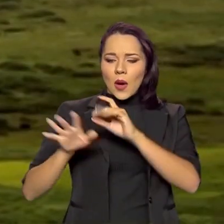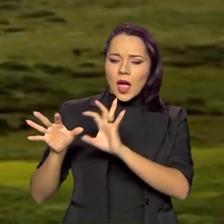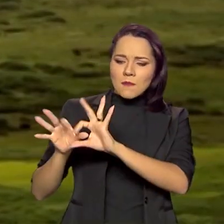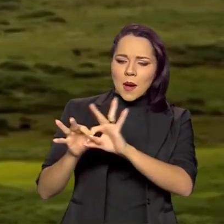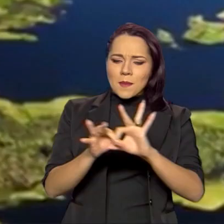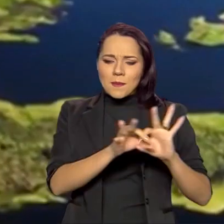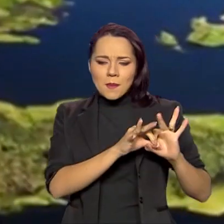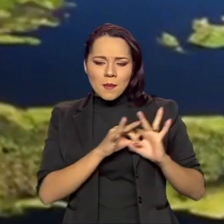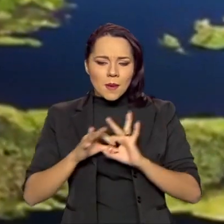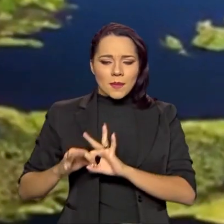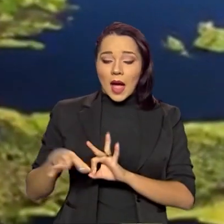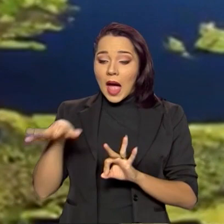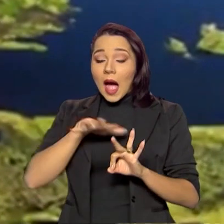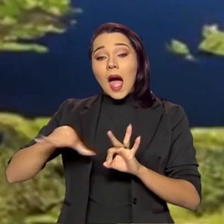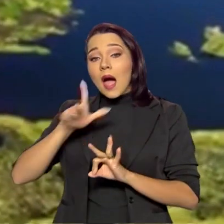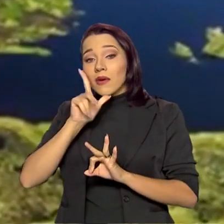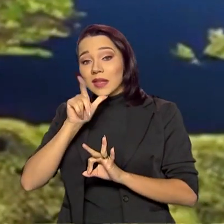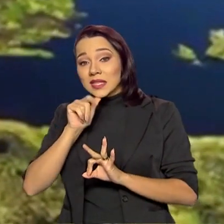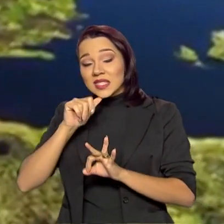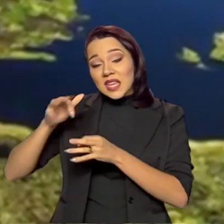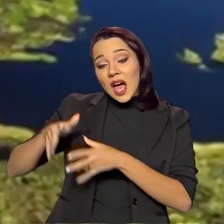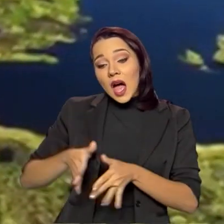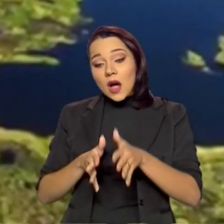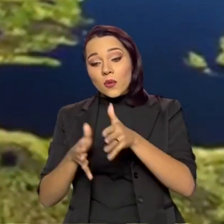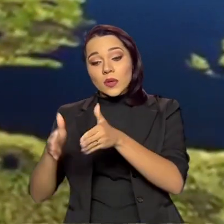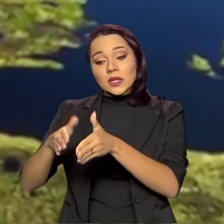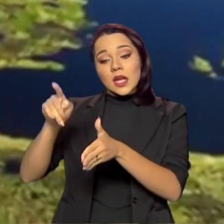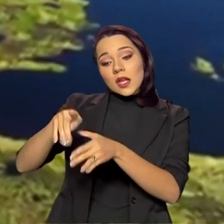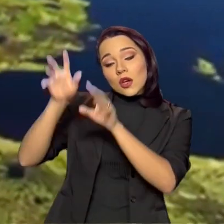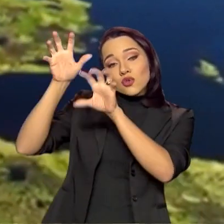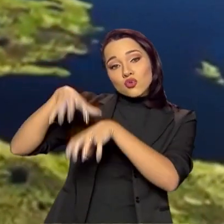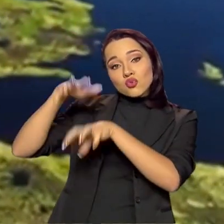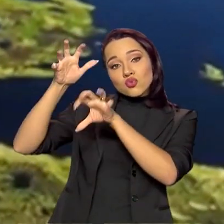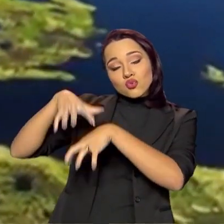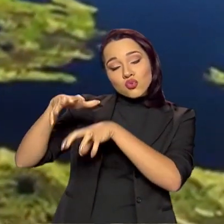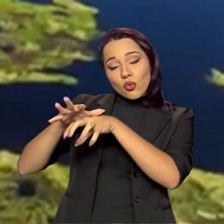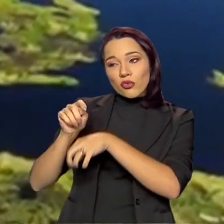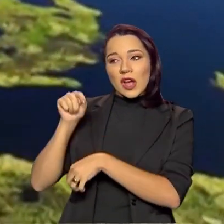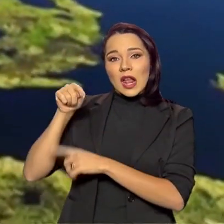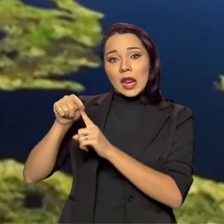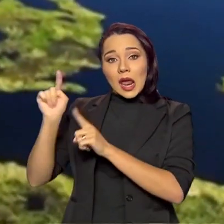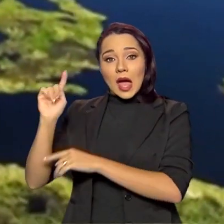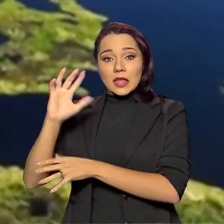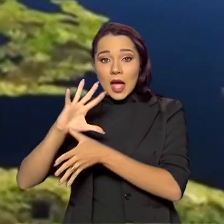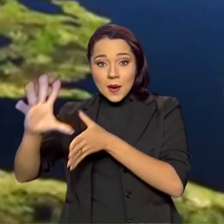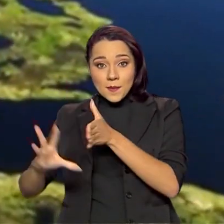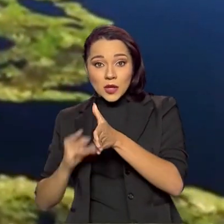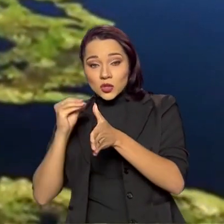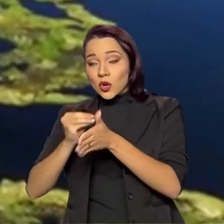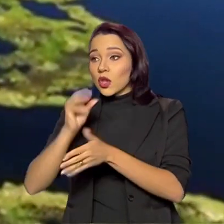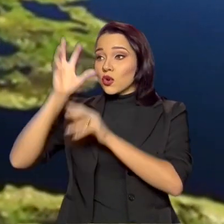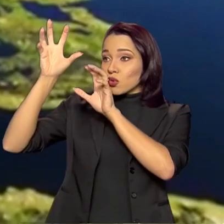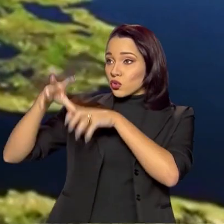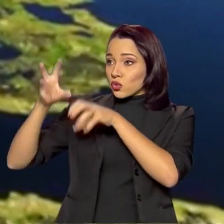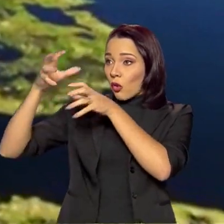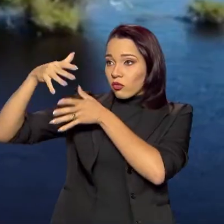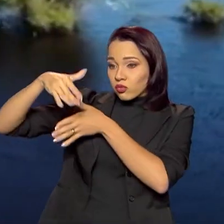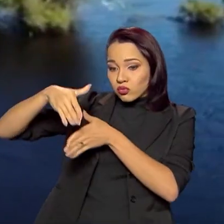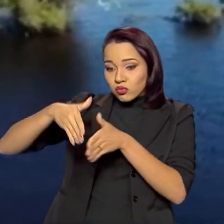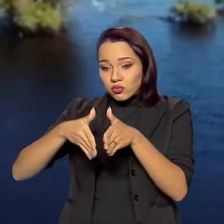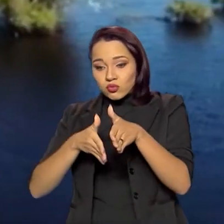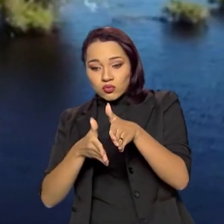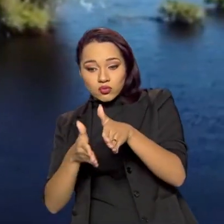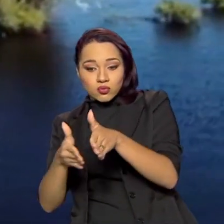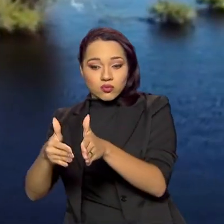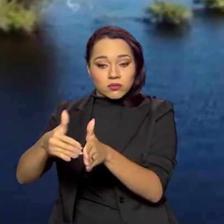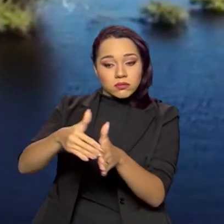A rede das águas que é trazida das chuvas que são formadas na floresta amazônica, pela floresta